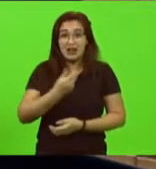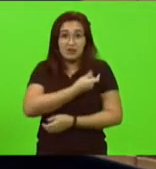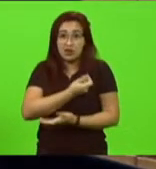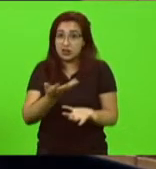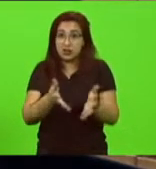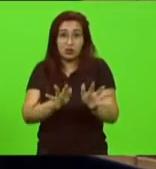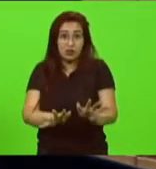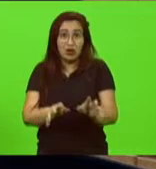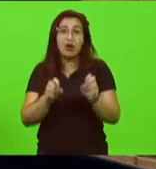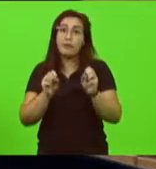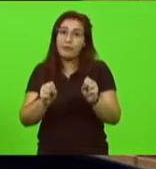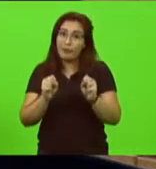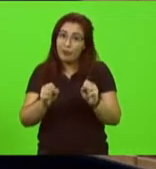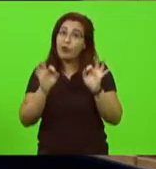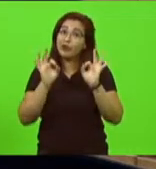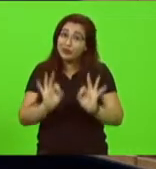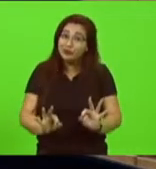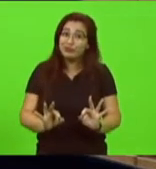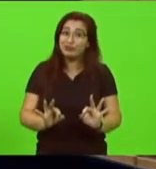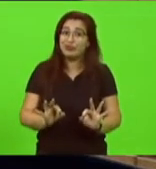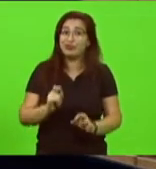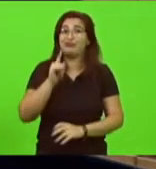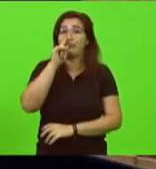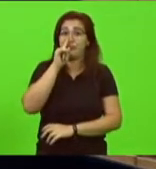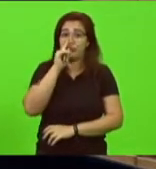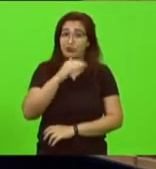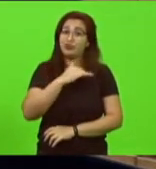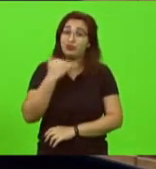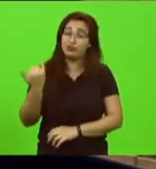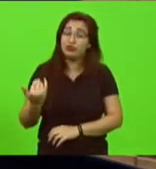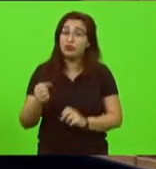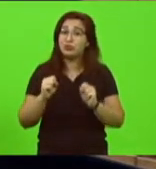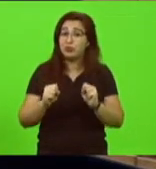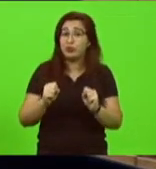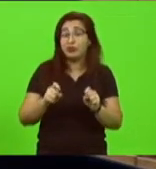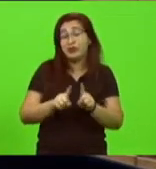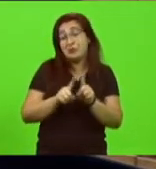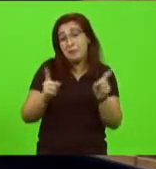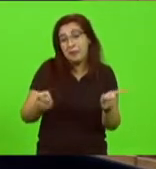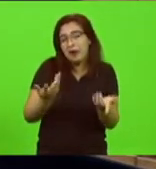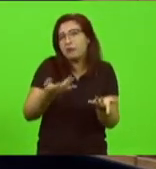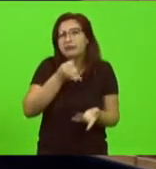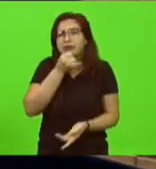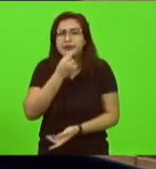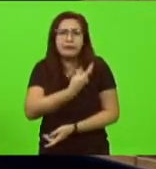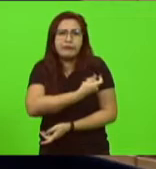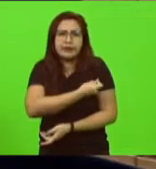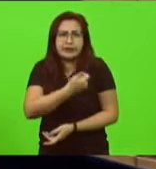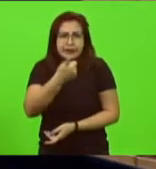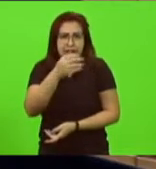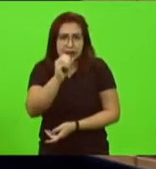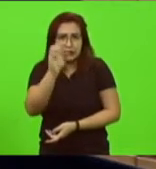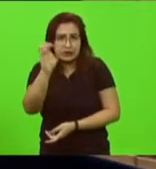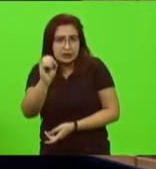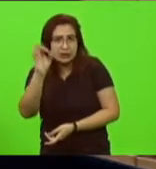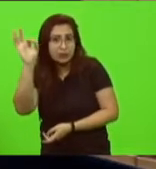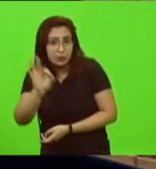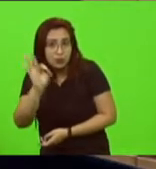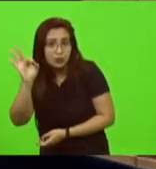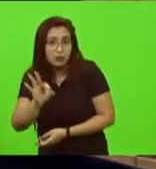embora todo mundo sabe as vacinas não tem 100% de eficácia mas elas ajudam